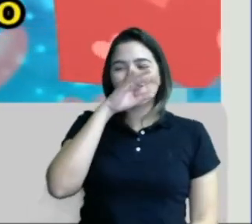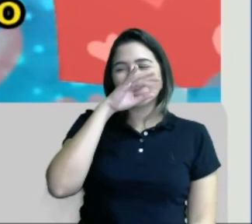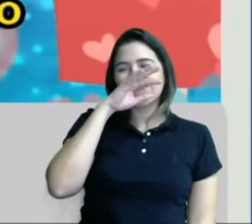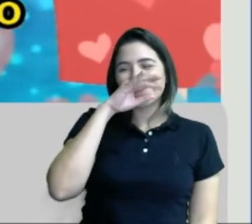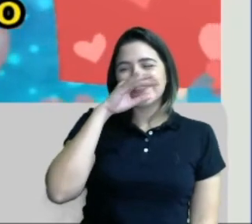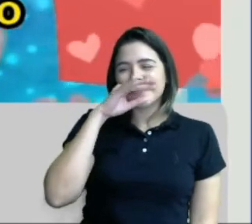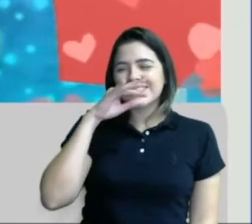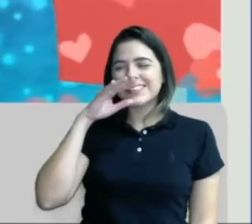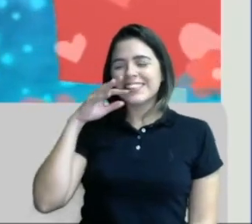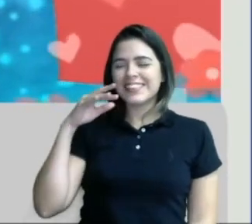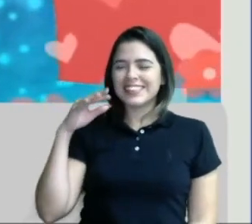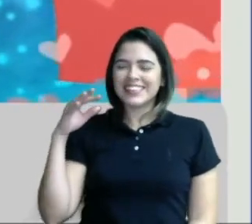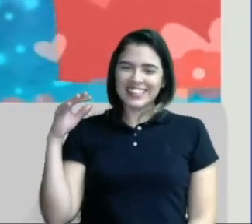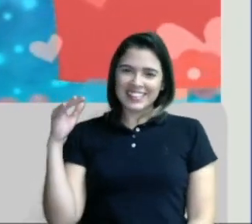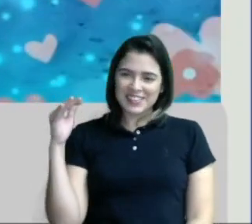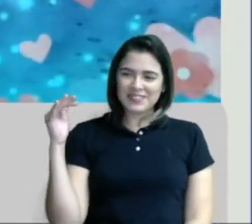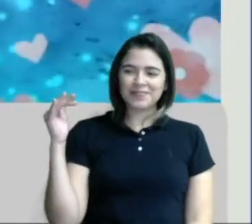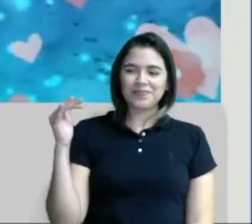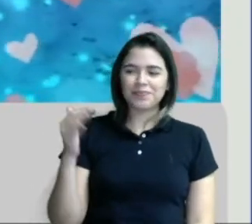paulinho.